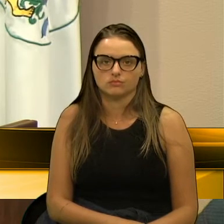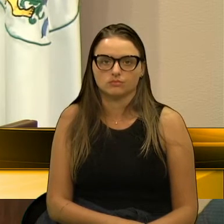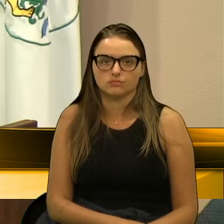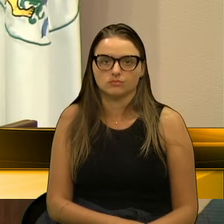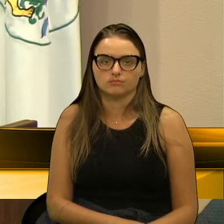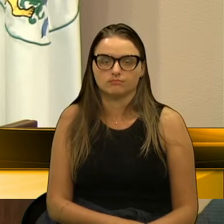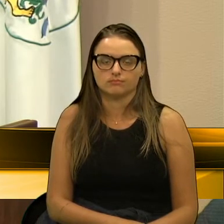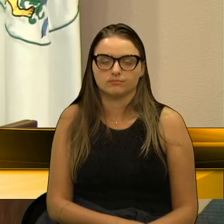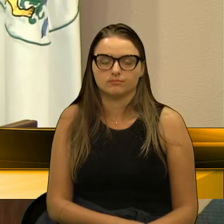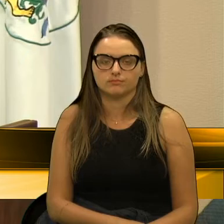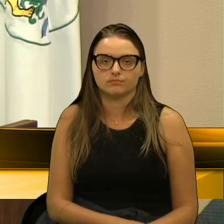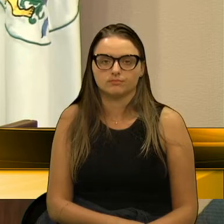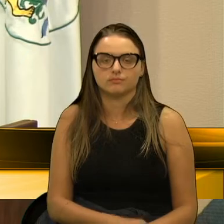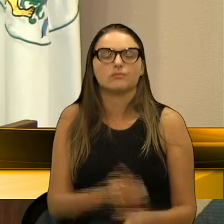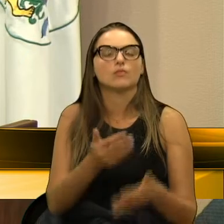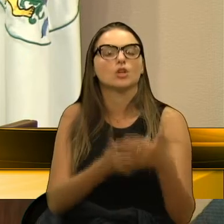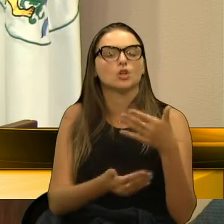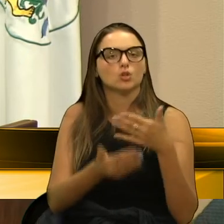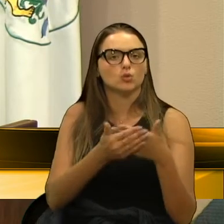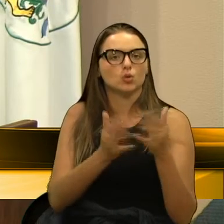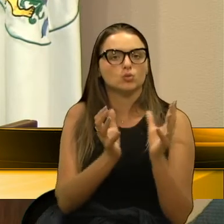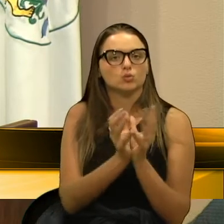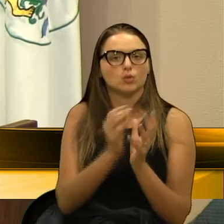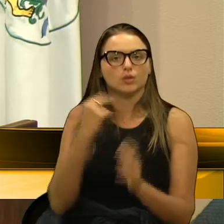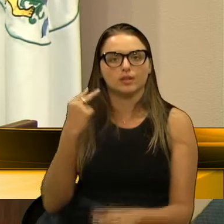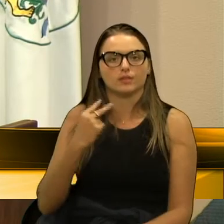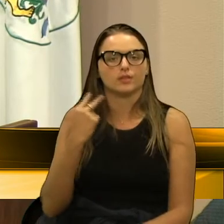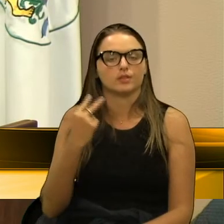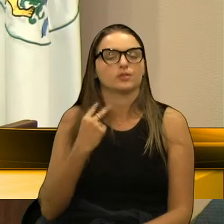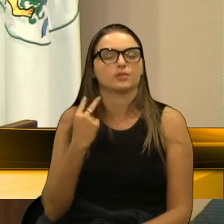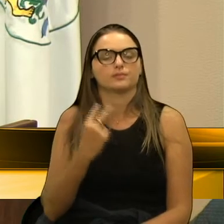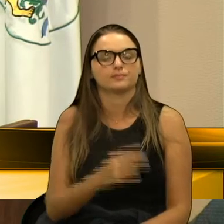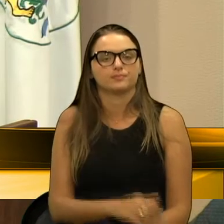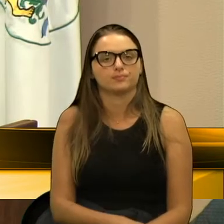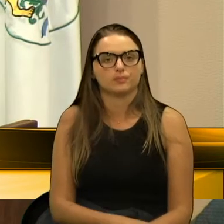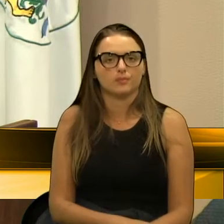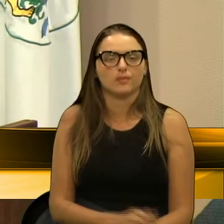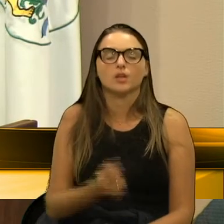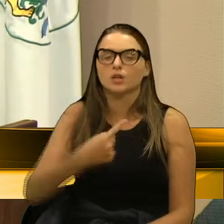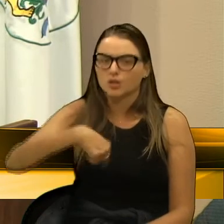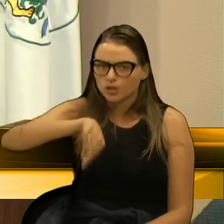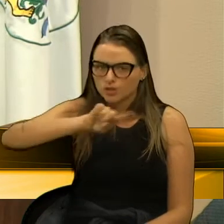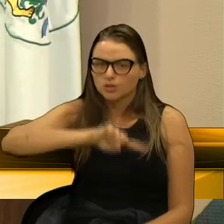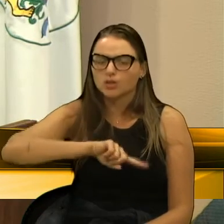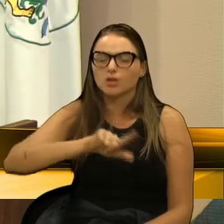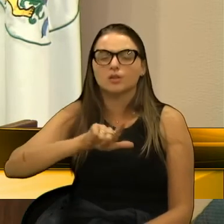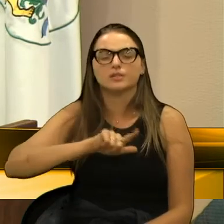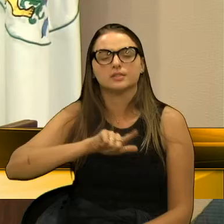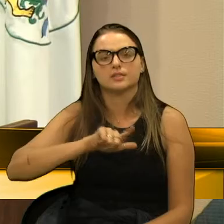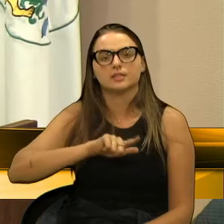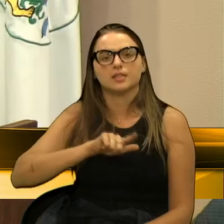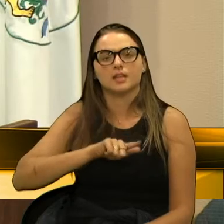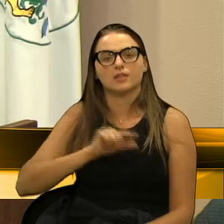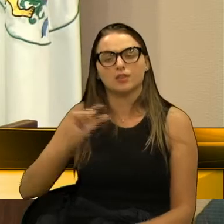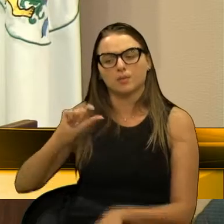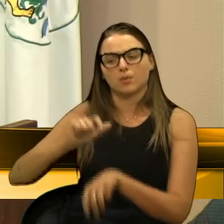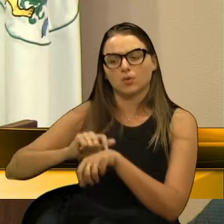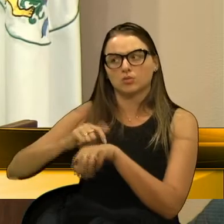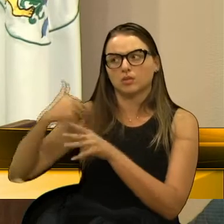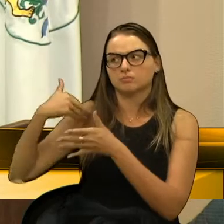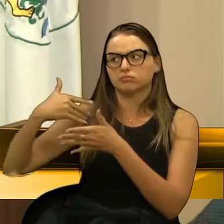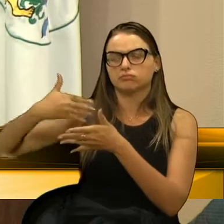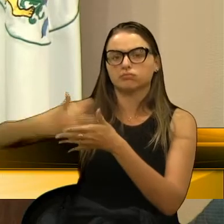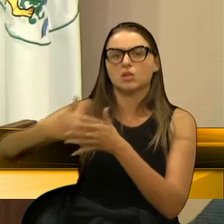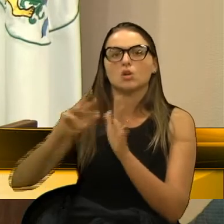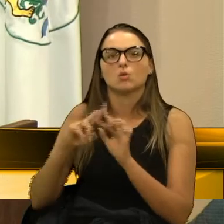Caros colegas vereadores, nós tivemos, há poucos dias, uma sessão